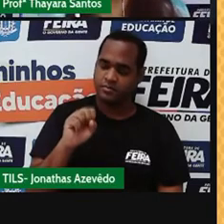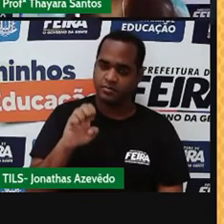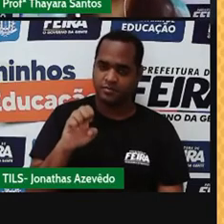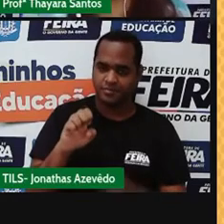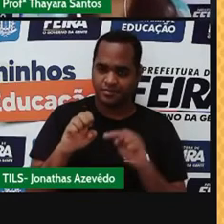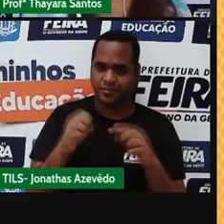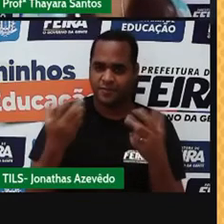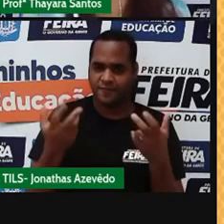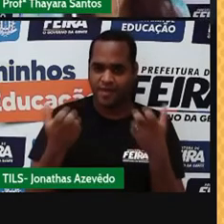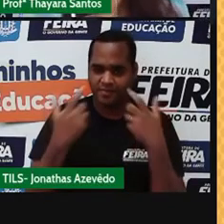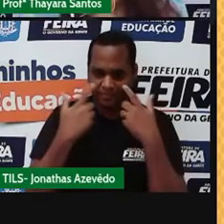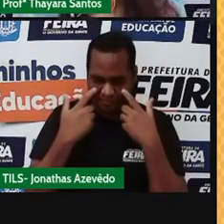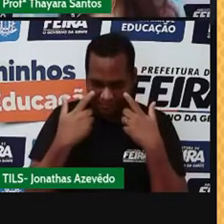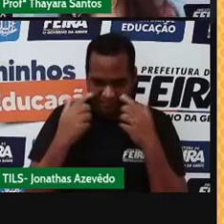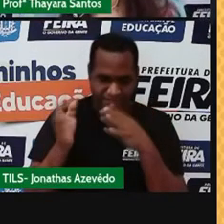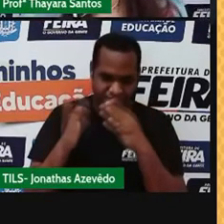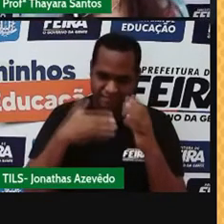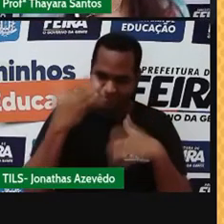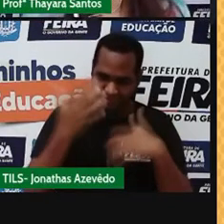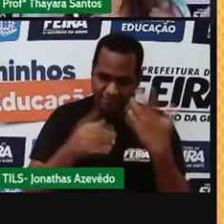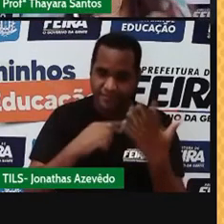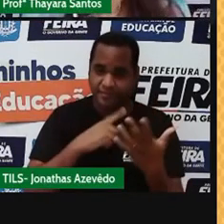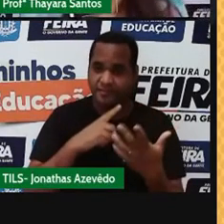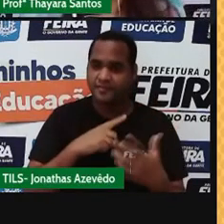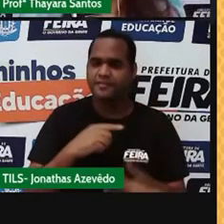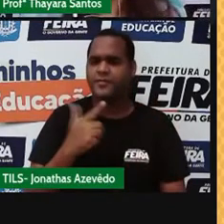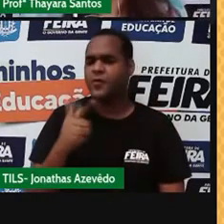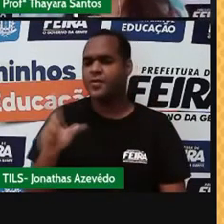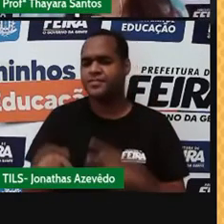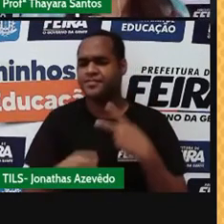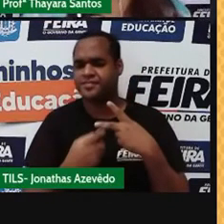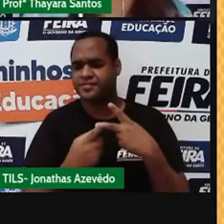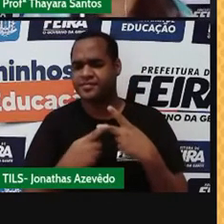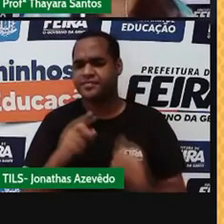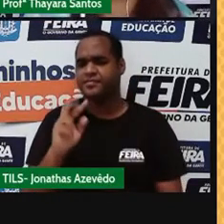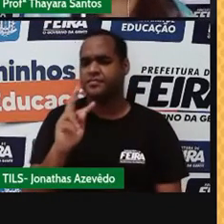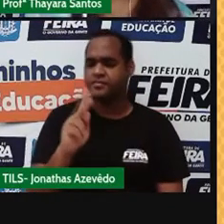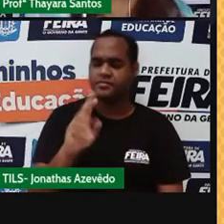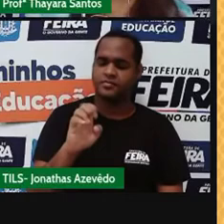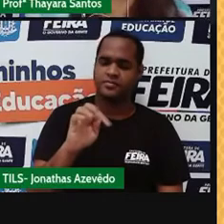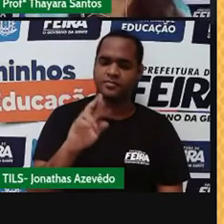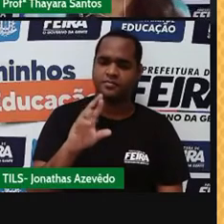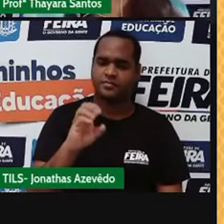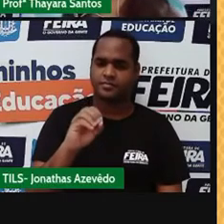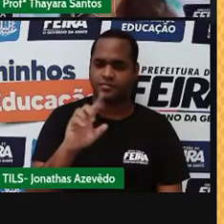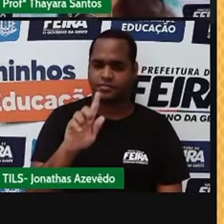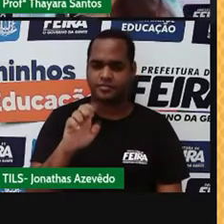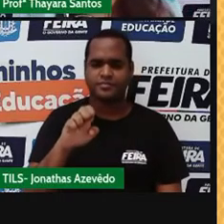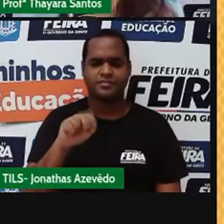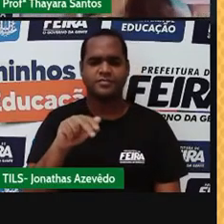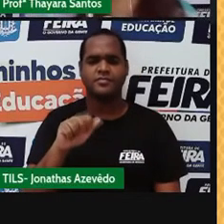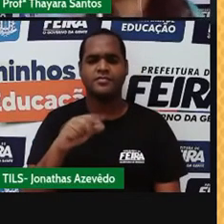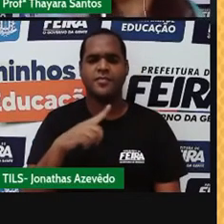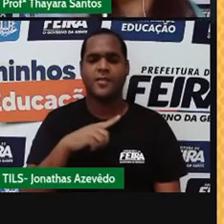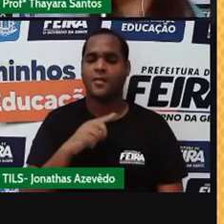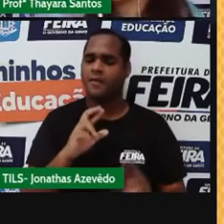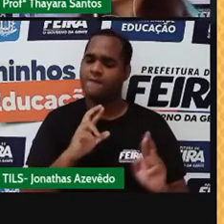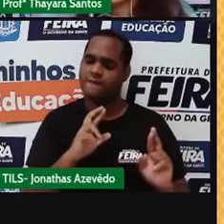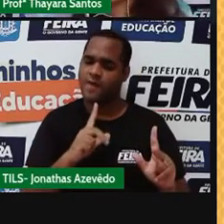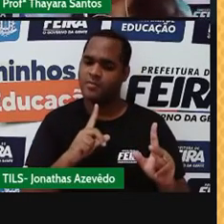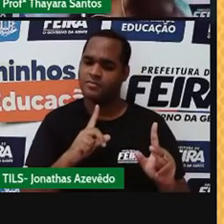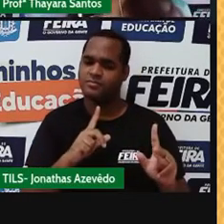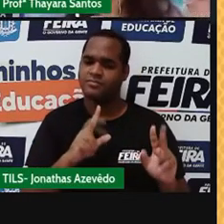frente também. E as misturas heterogêneas? As misturas heterogêneas são aquelas que são o contrário das